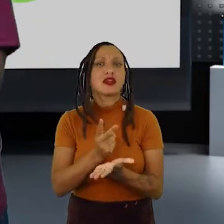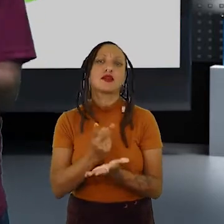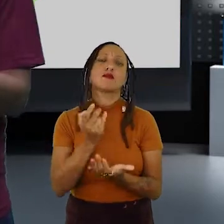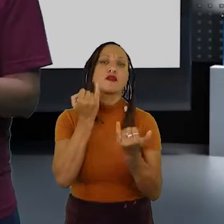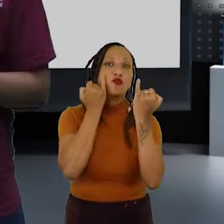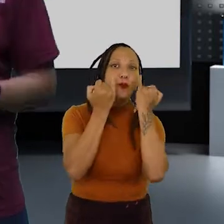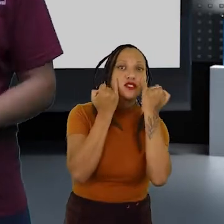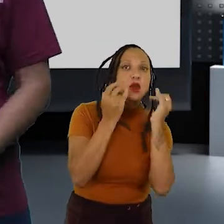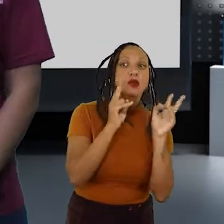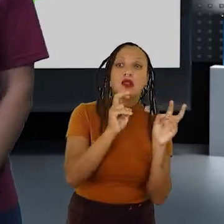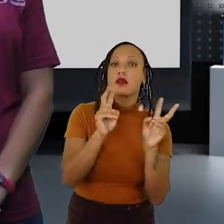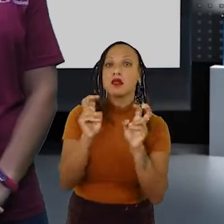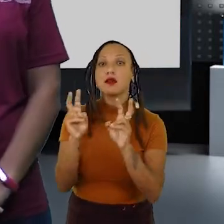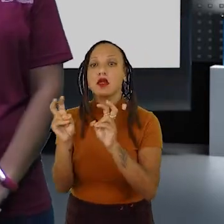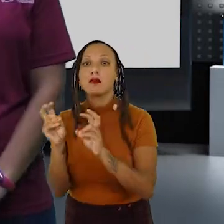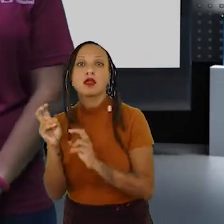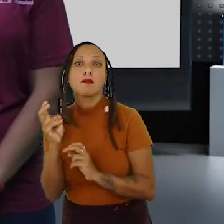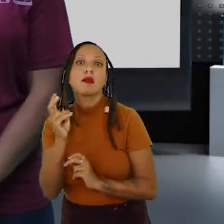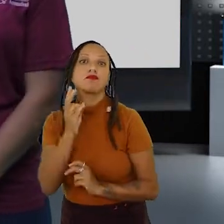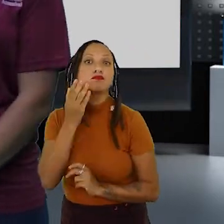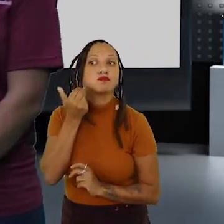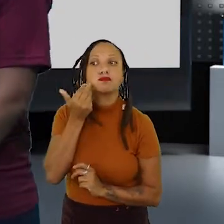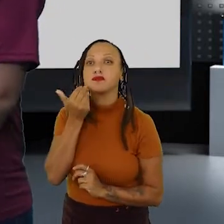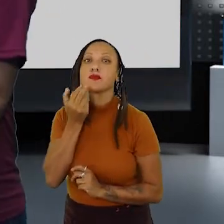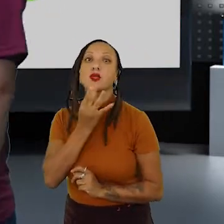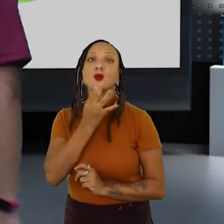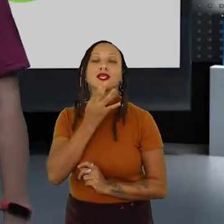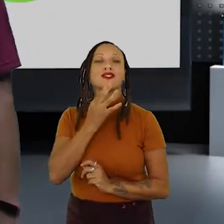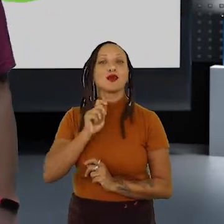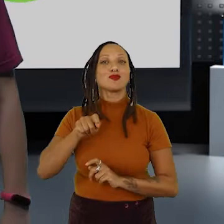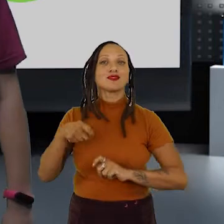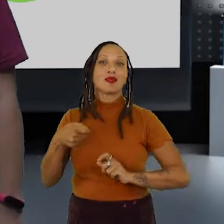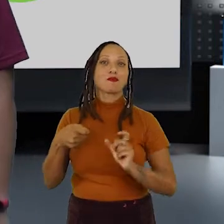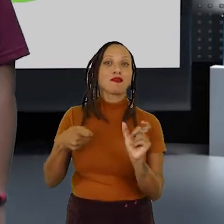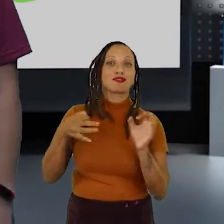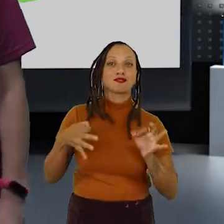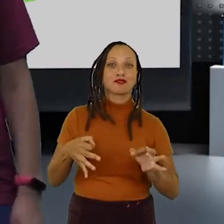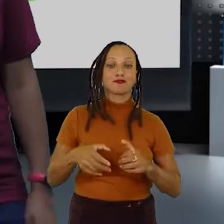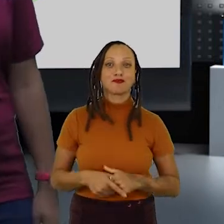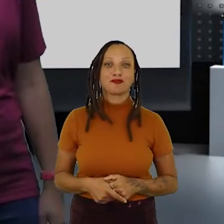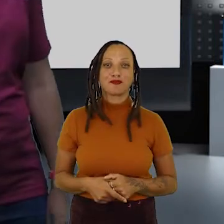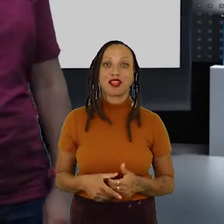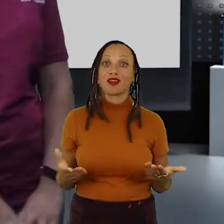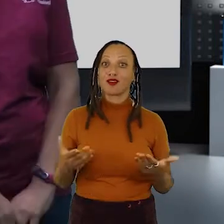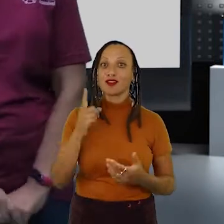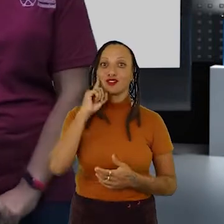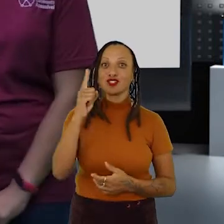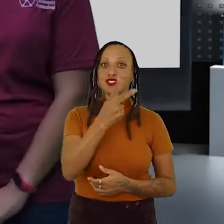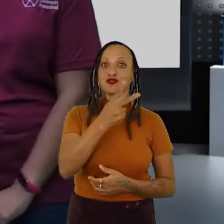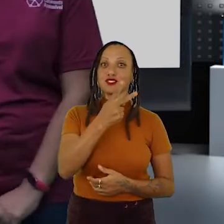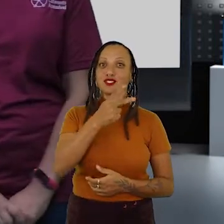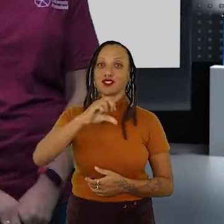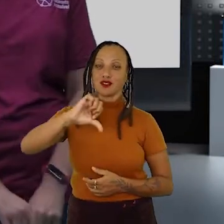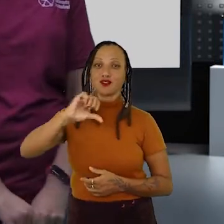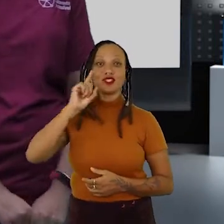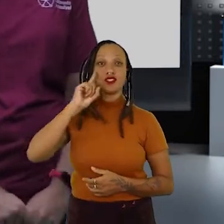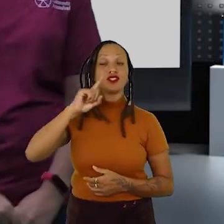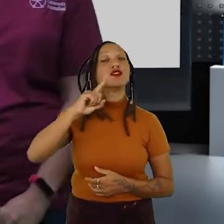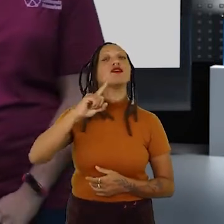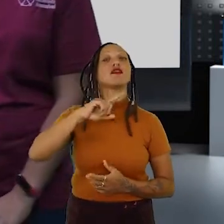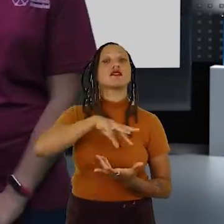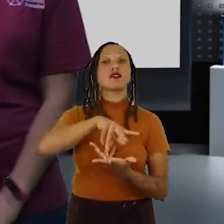e termos adequados. E, para finalizar, chegamos ao dia 29, que é o Dia Internacional do Cão Guia.